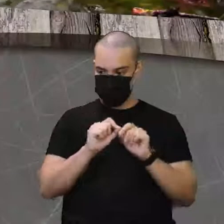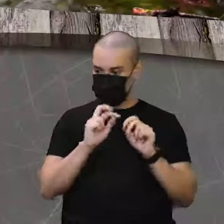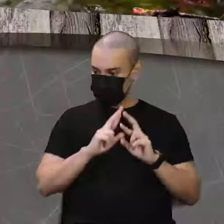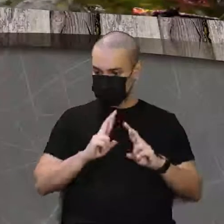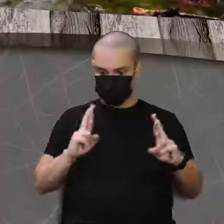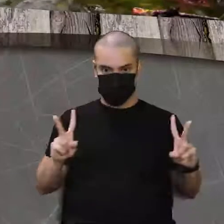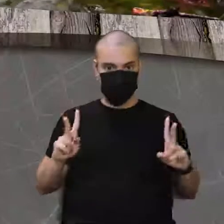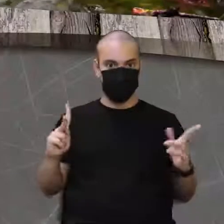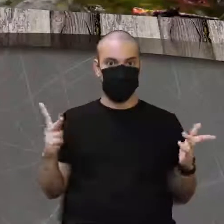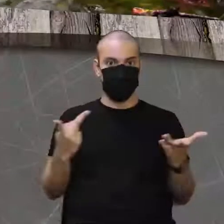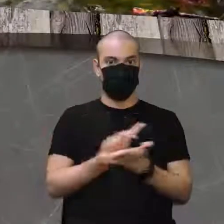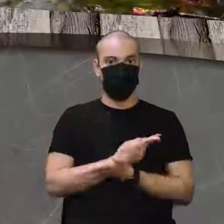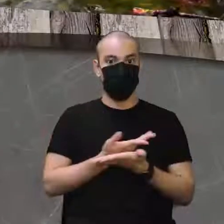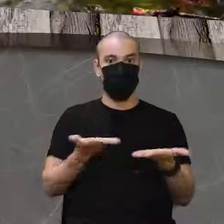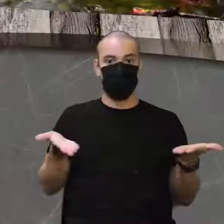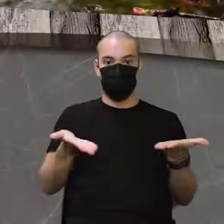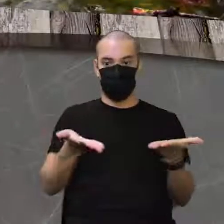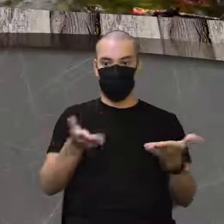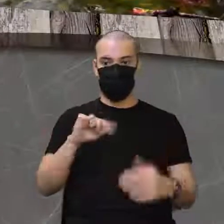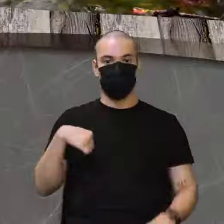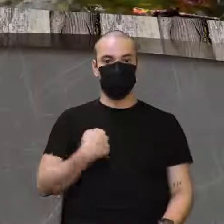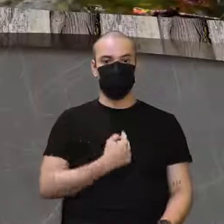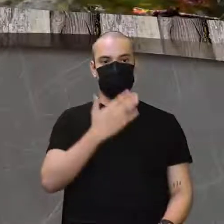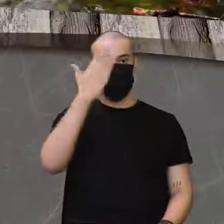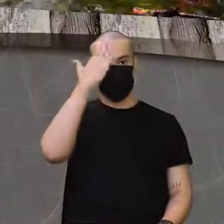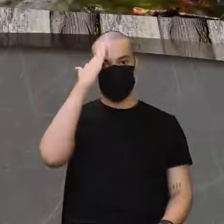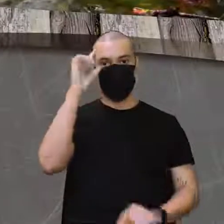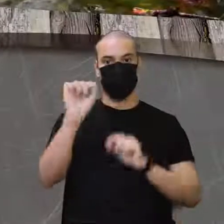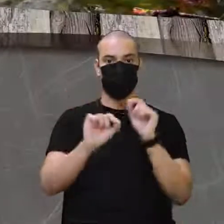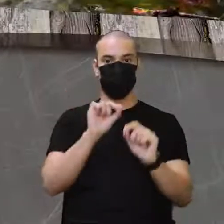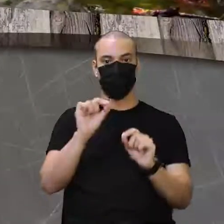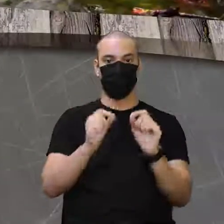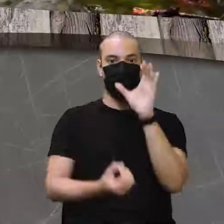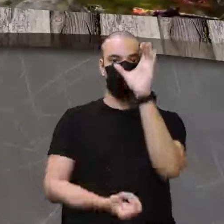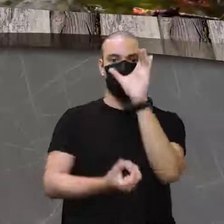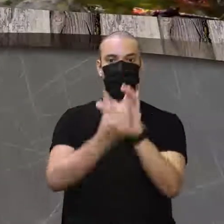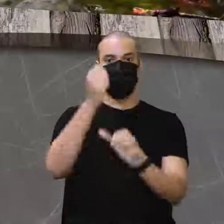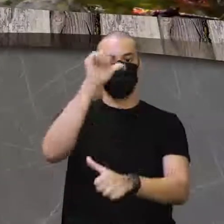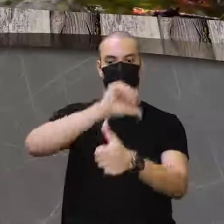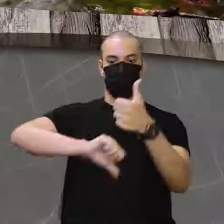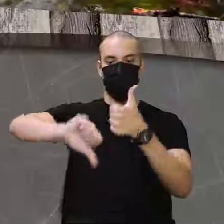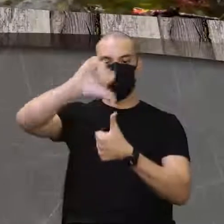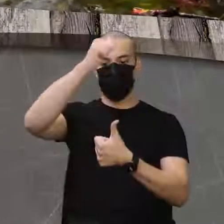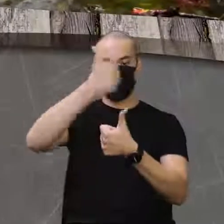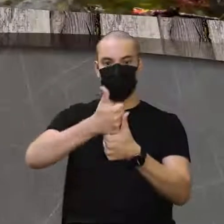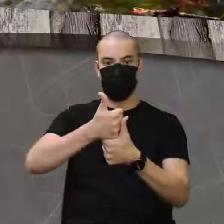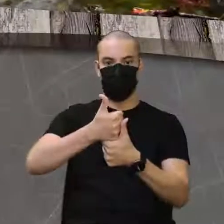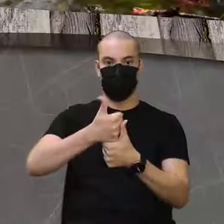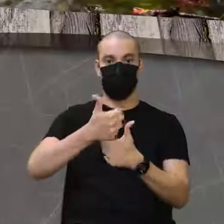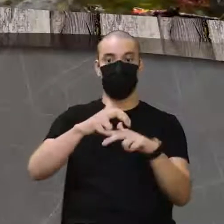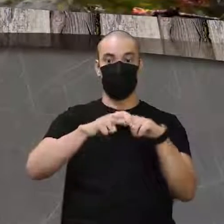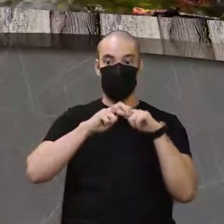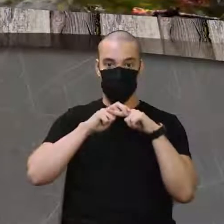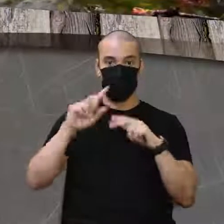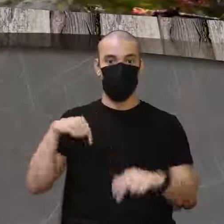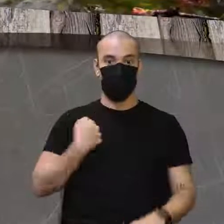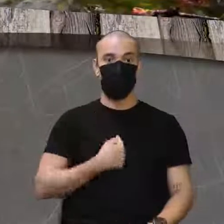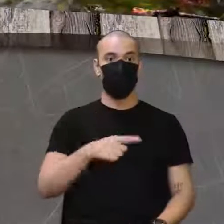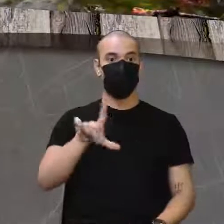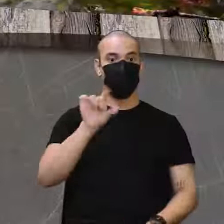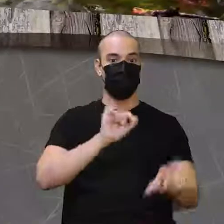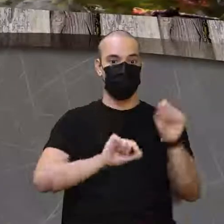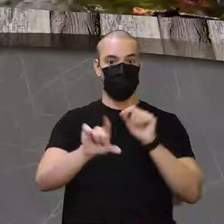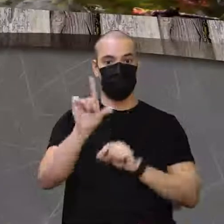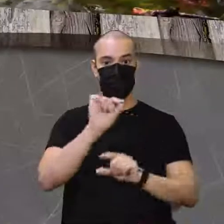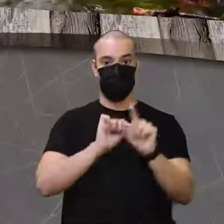justamente ocorria que hoje nós sabemos que é ocasionada pelas mutações. E aí elas são selecionadas pelo quê, prof?